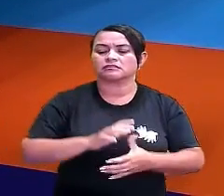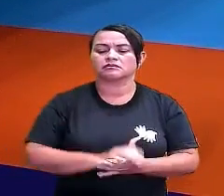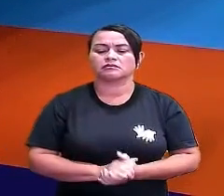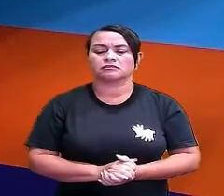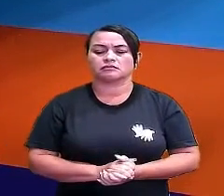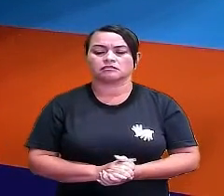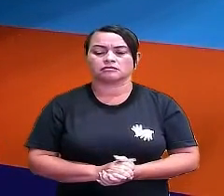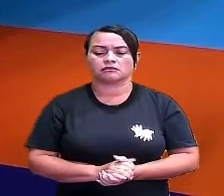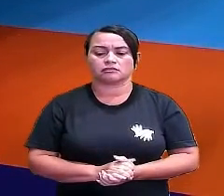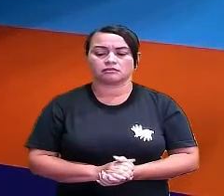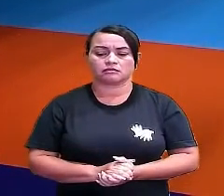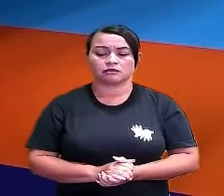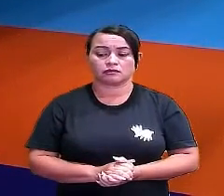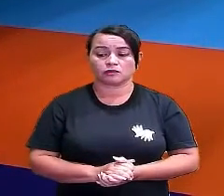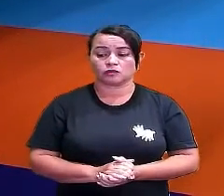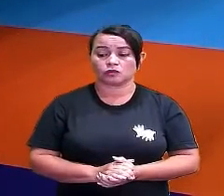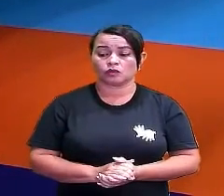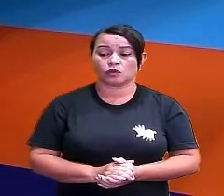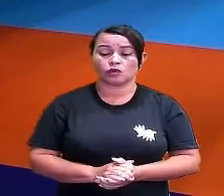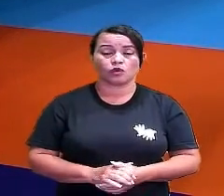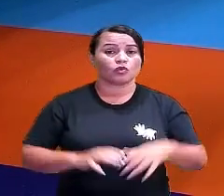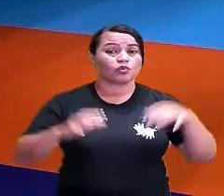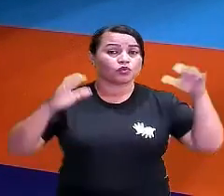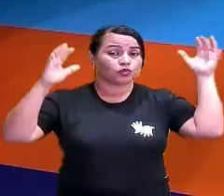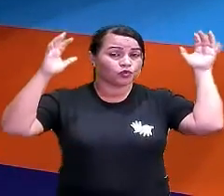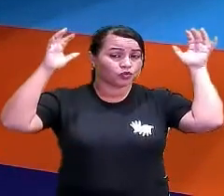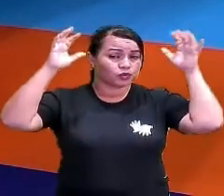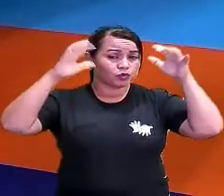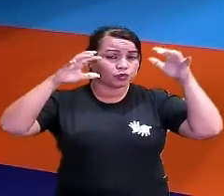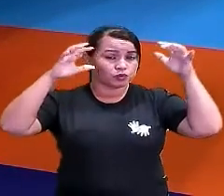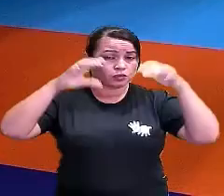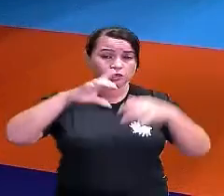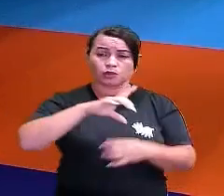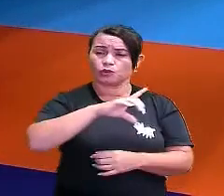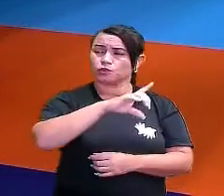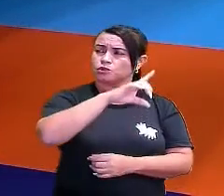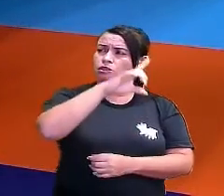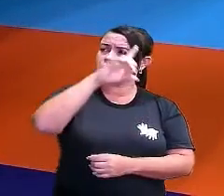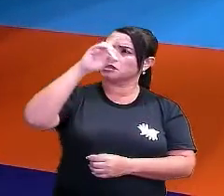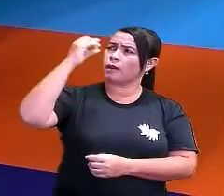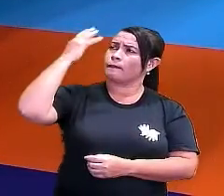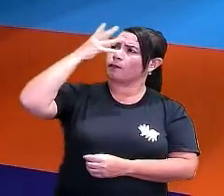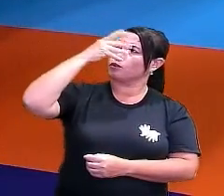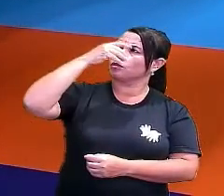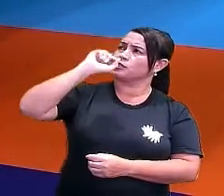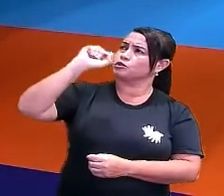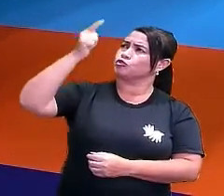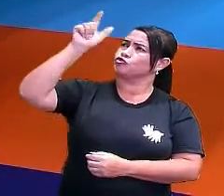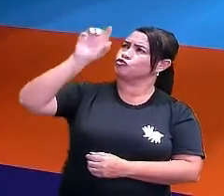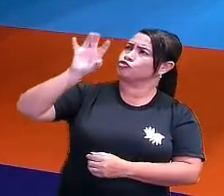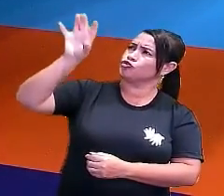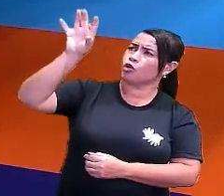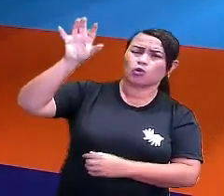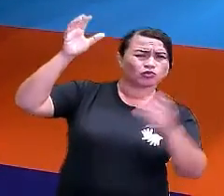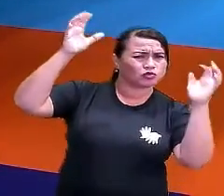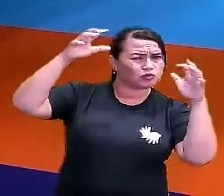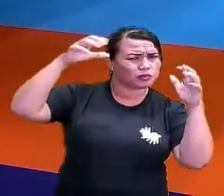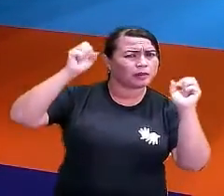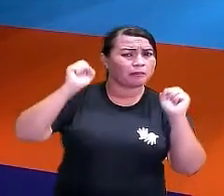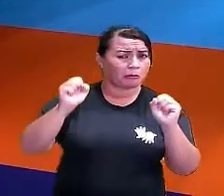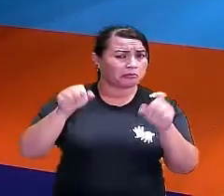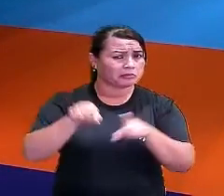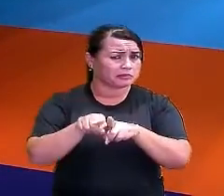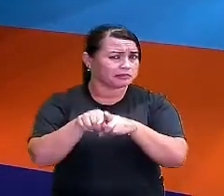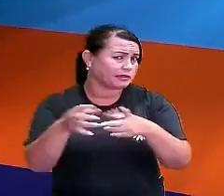próxima. Chuver se estiver um belo dia de sol. E aí, será que é provável que chova se estiver